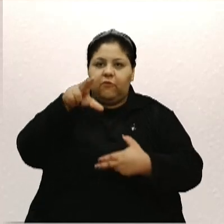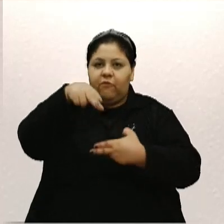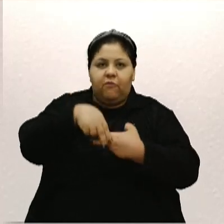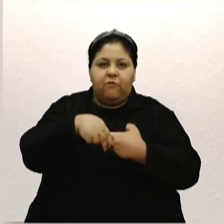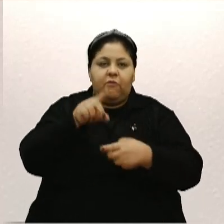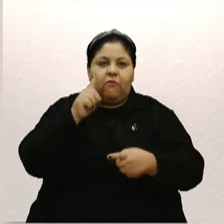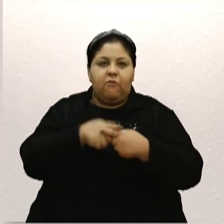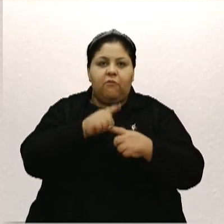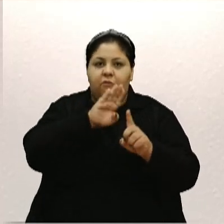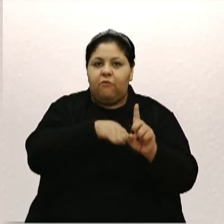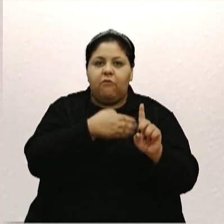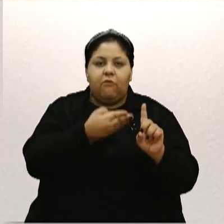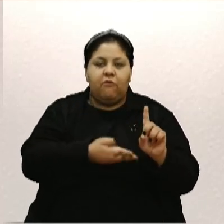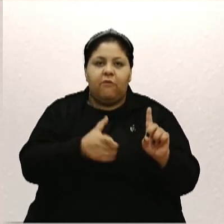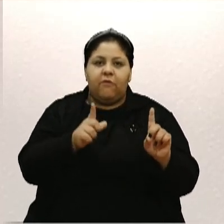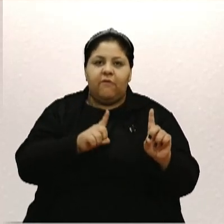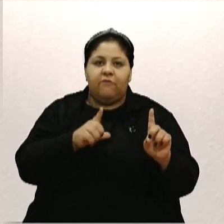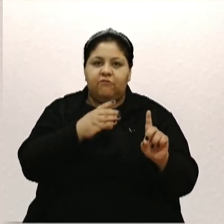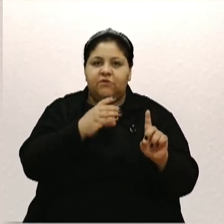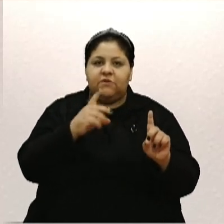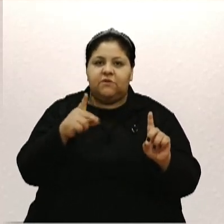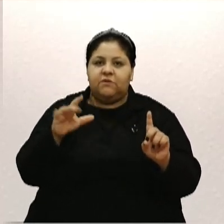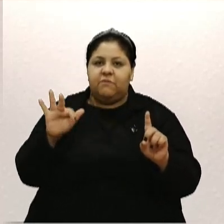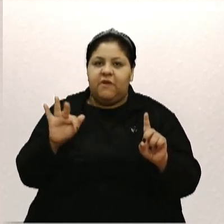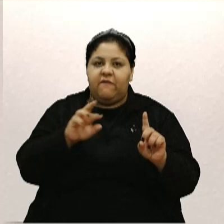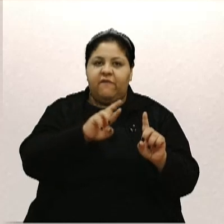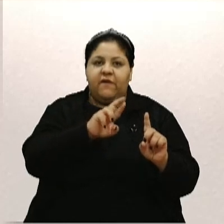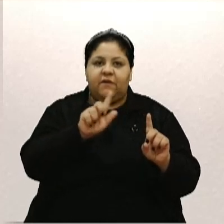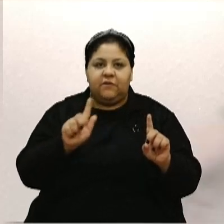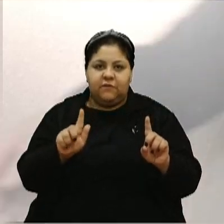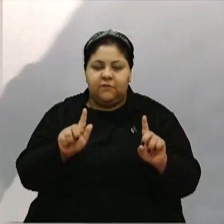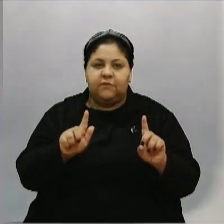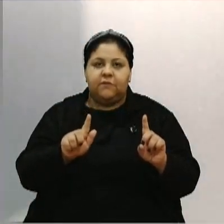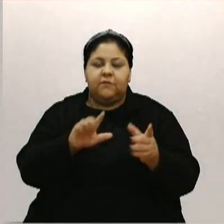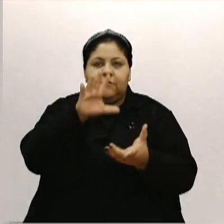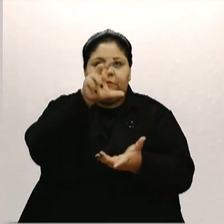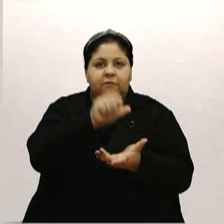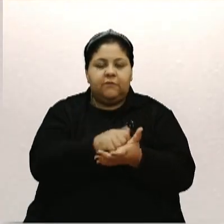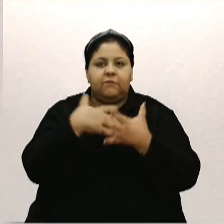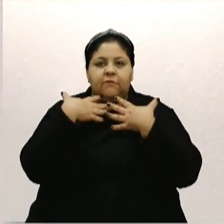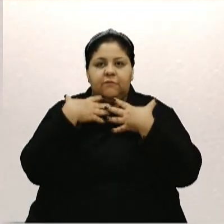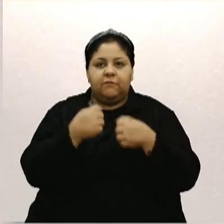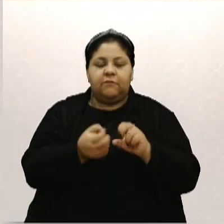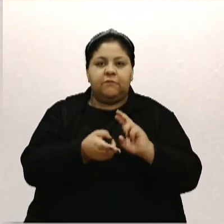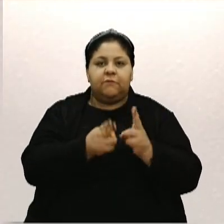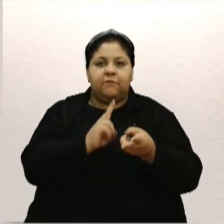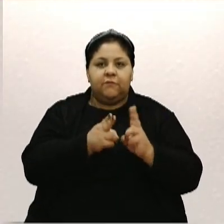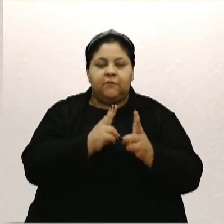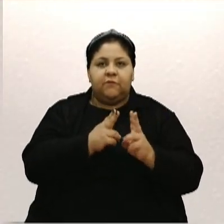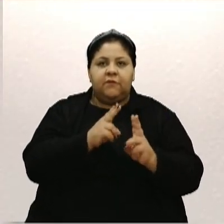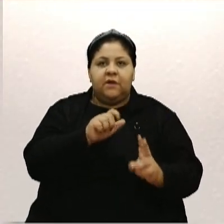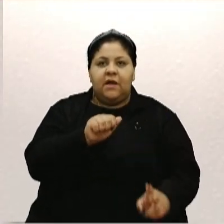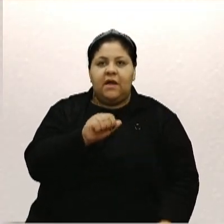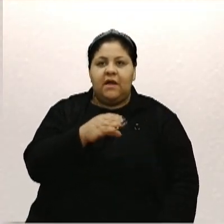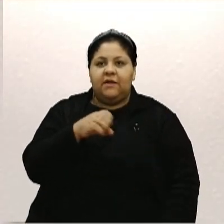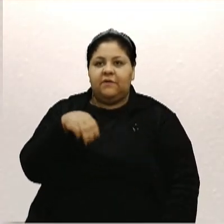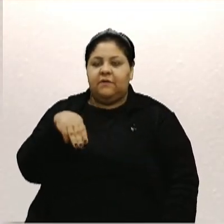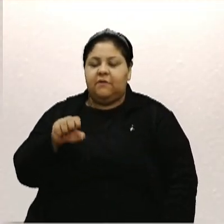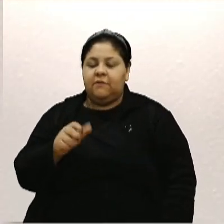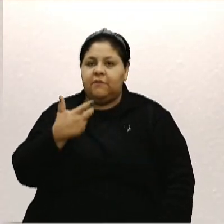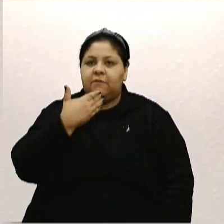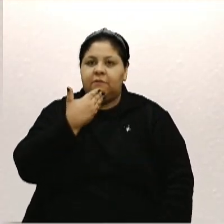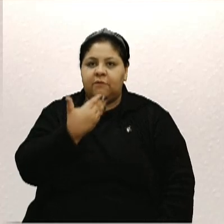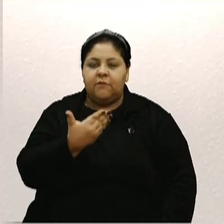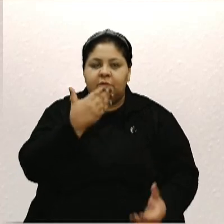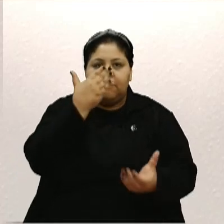a homenageada não possui CPF e RG. Baixada da Secretaria Municipal do Urbanismo, a SMU, manifestou-se